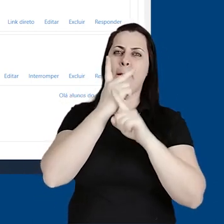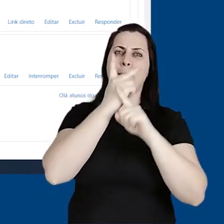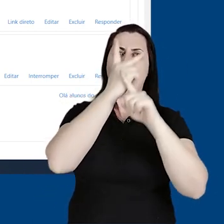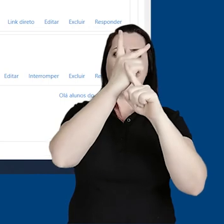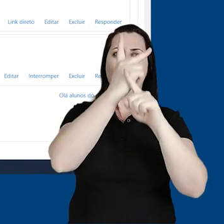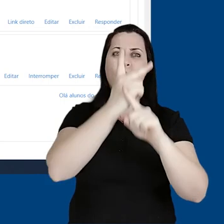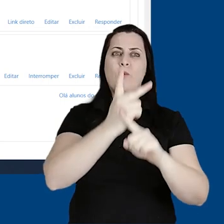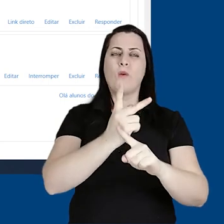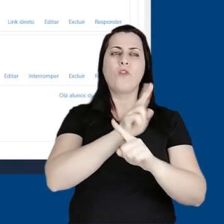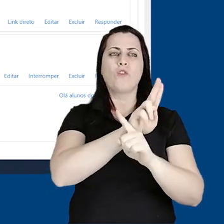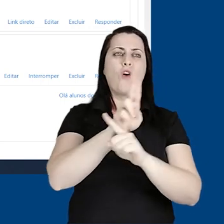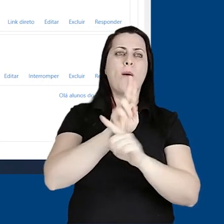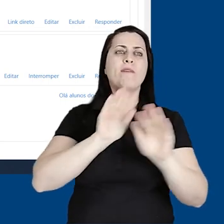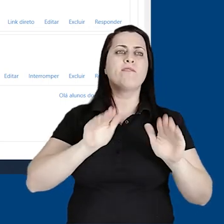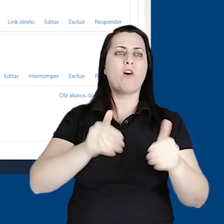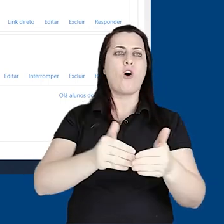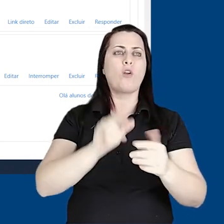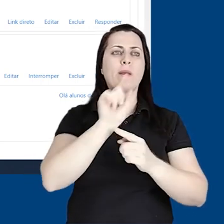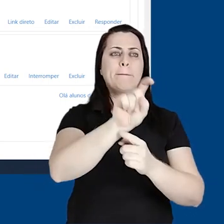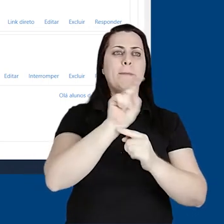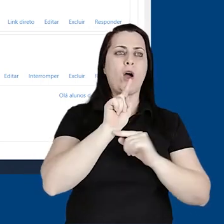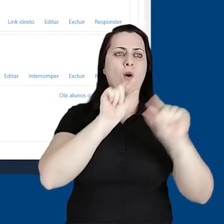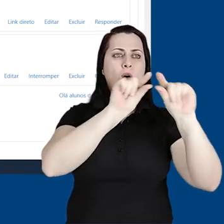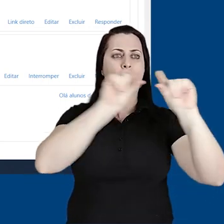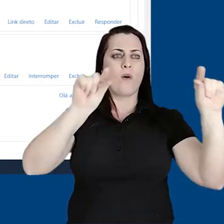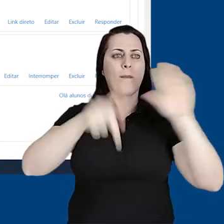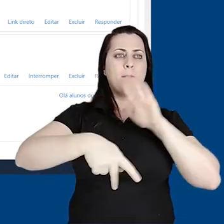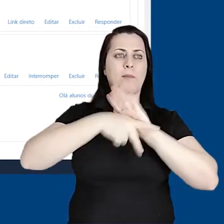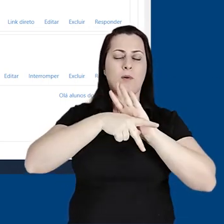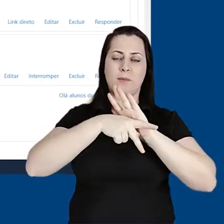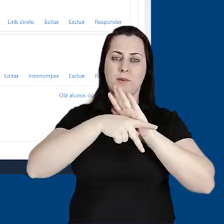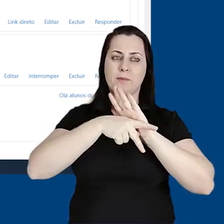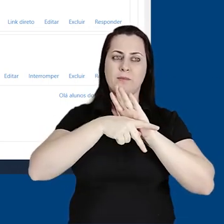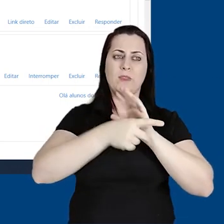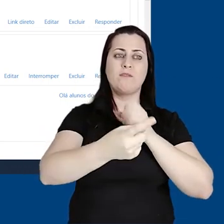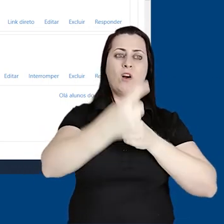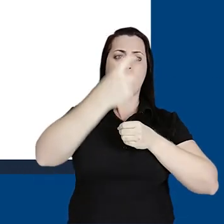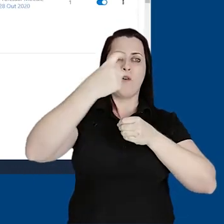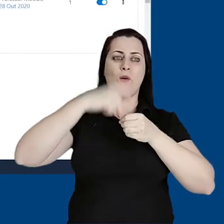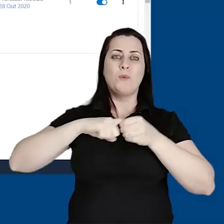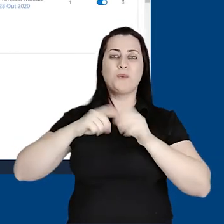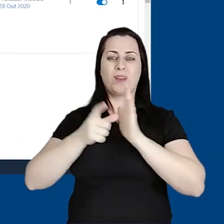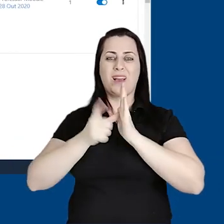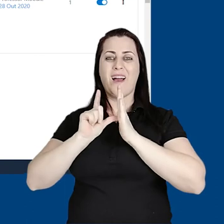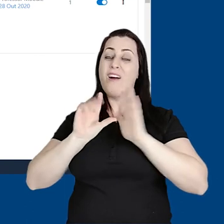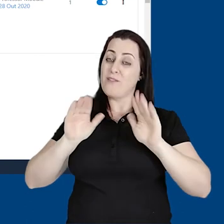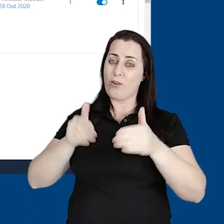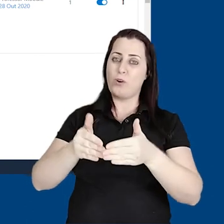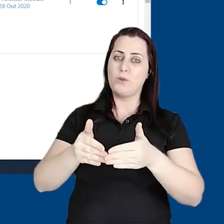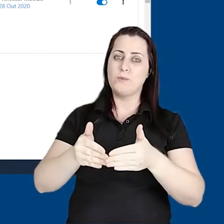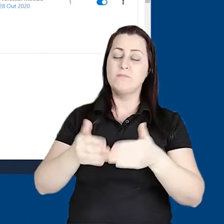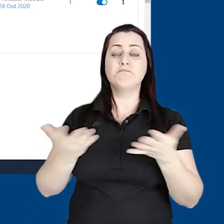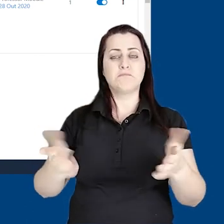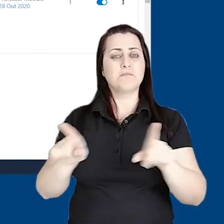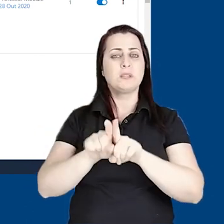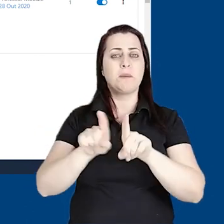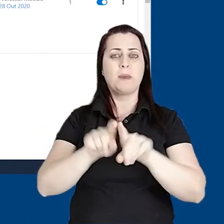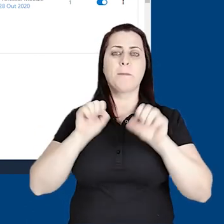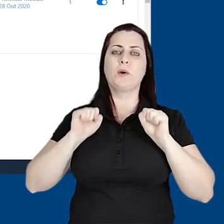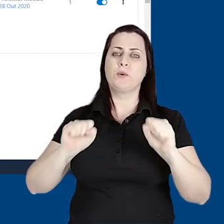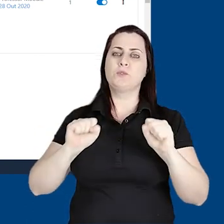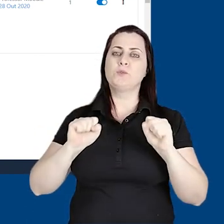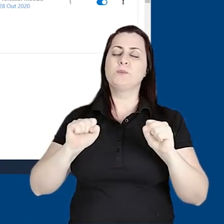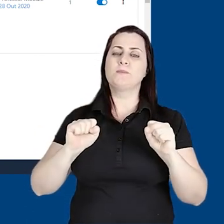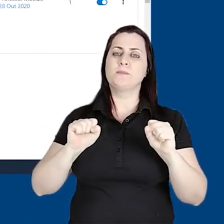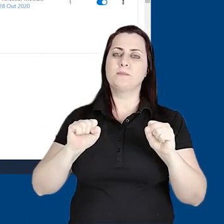onde eu tenho o menu de navegação. Posso procurar pelo nome do fórum e clicar sobre o fórum. Retorno para a página